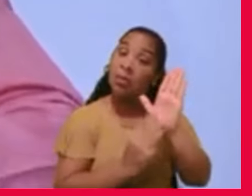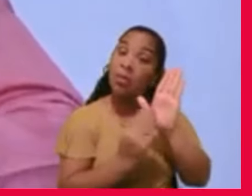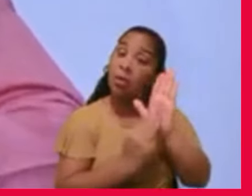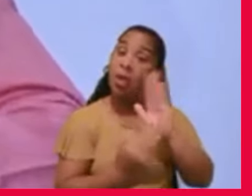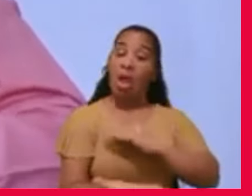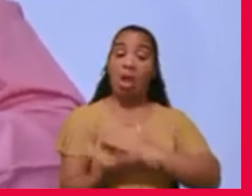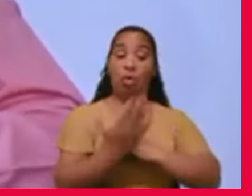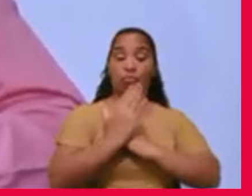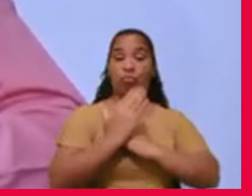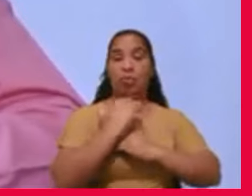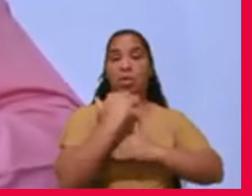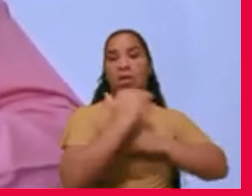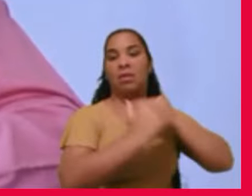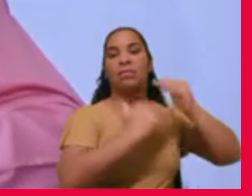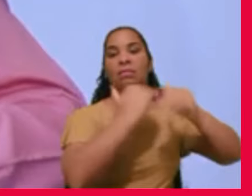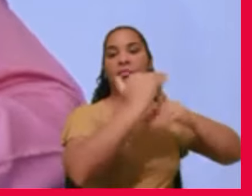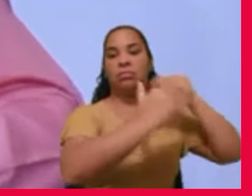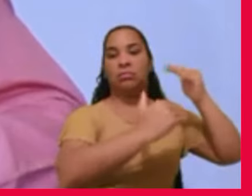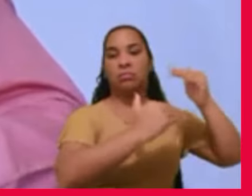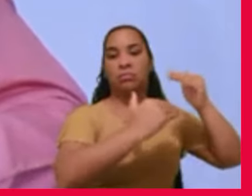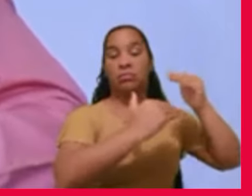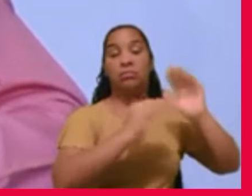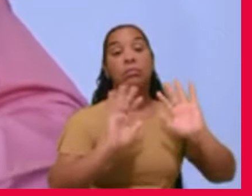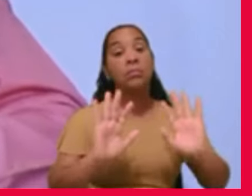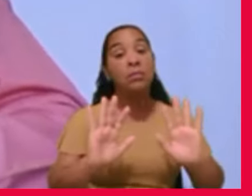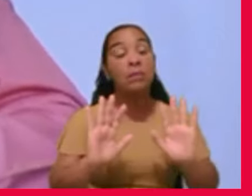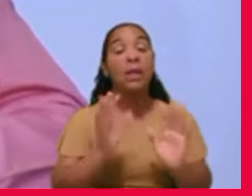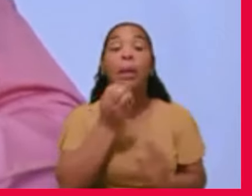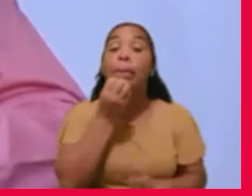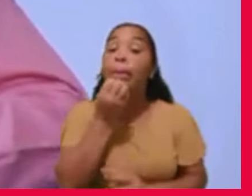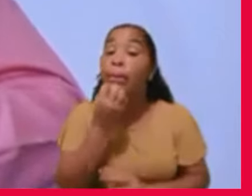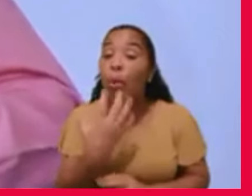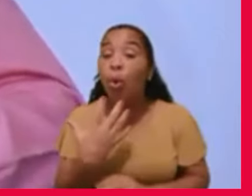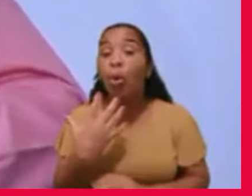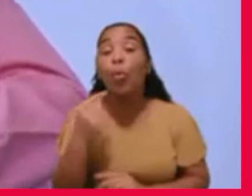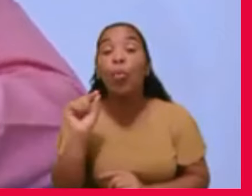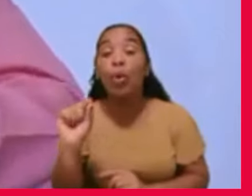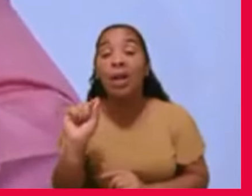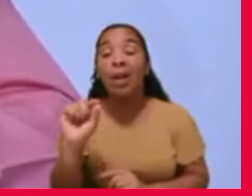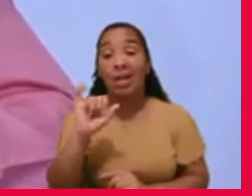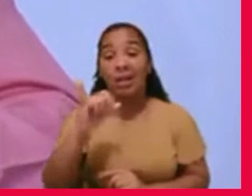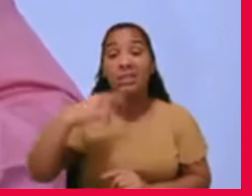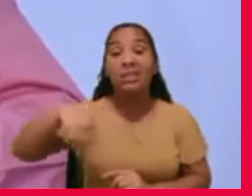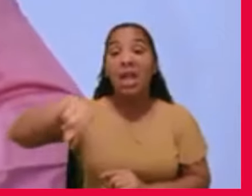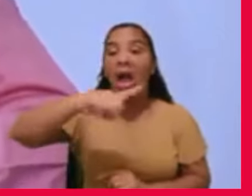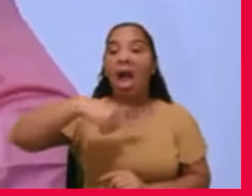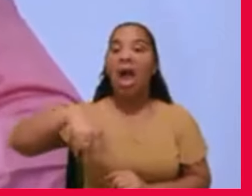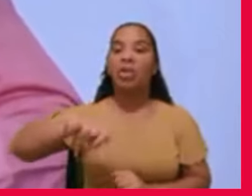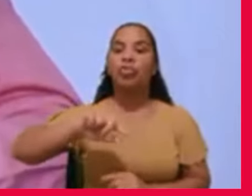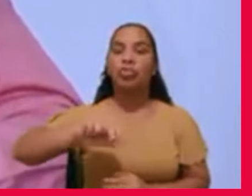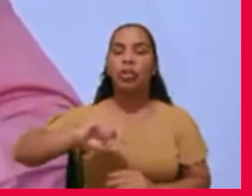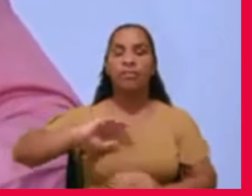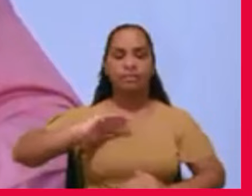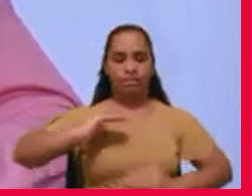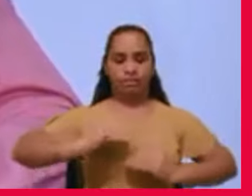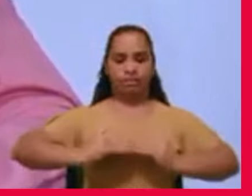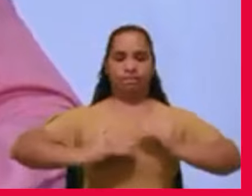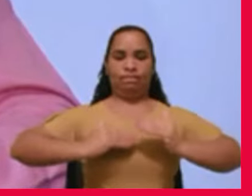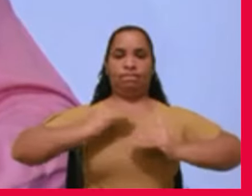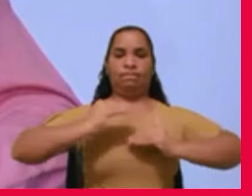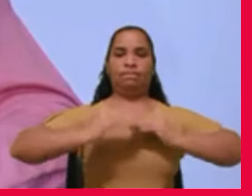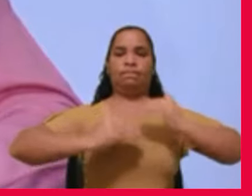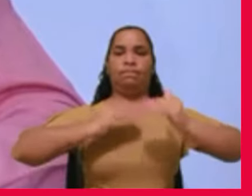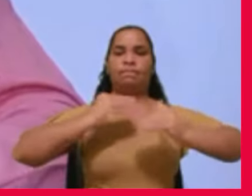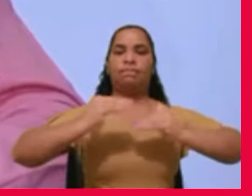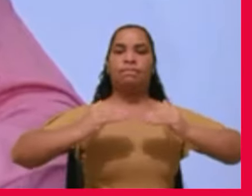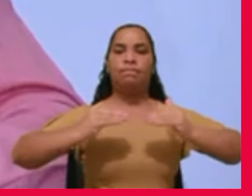seria que nós crescêssemos sem qualquer problema que nos mantivesse na